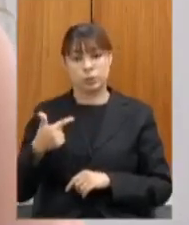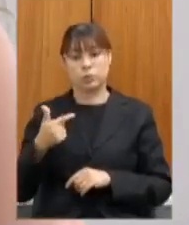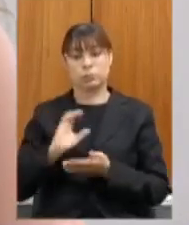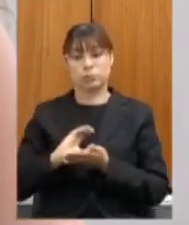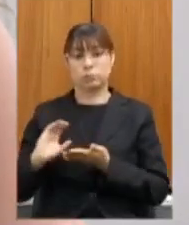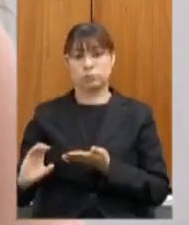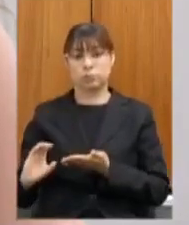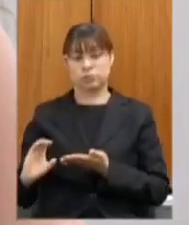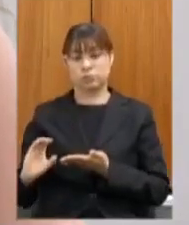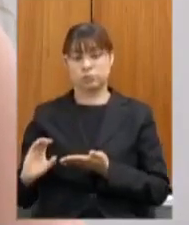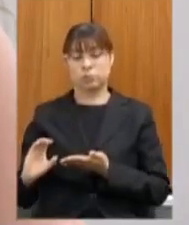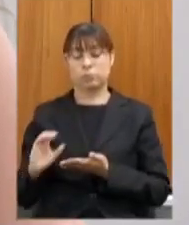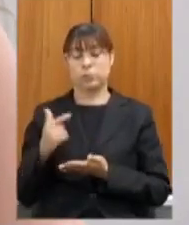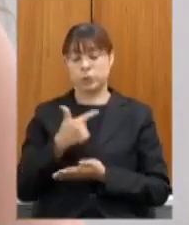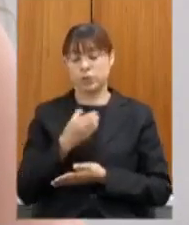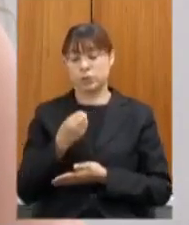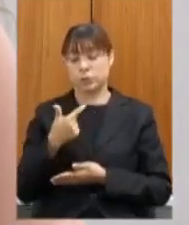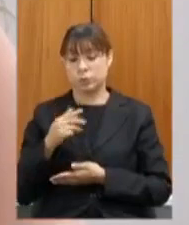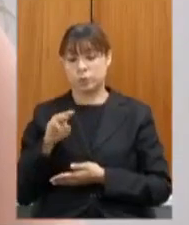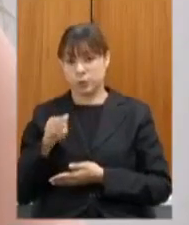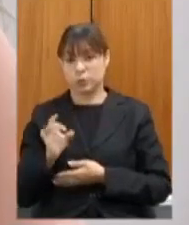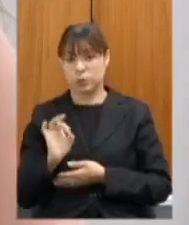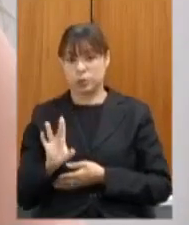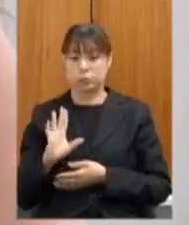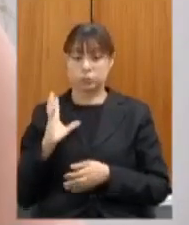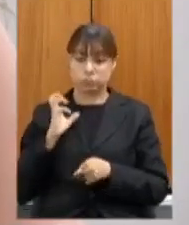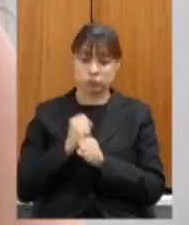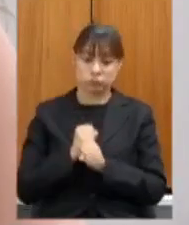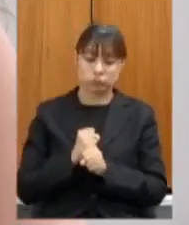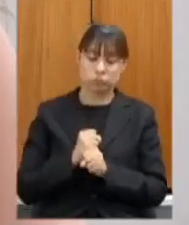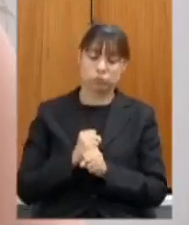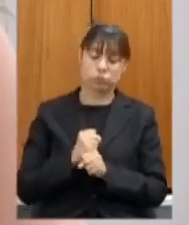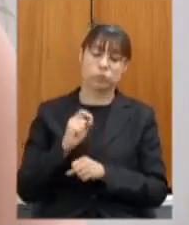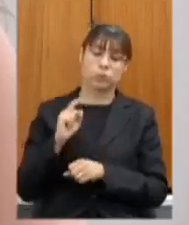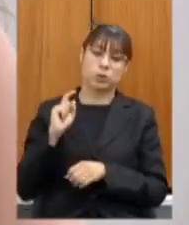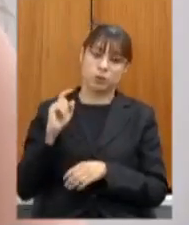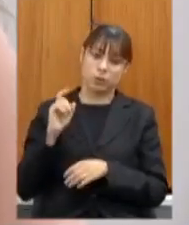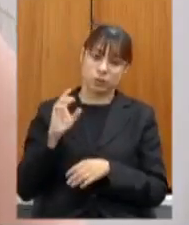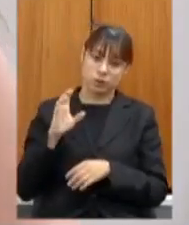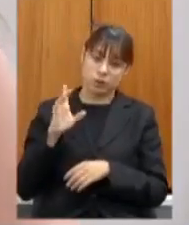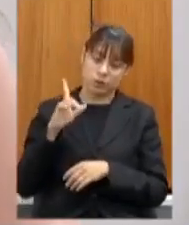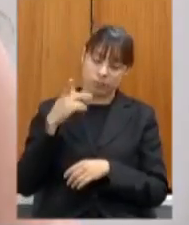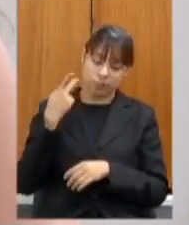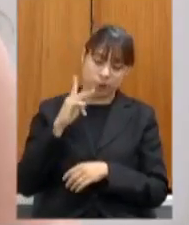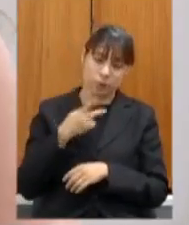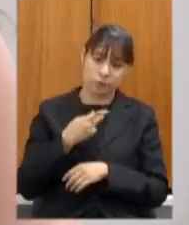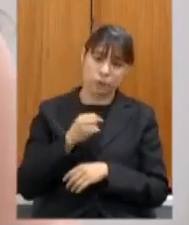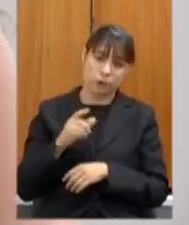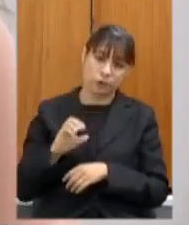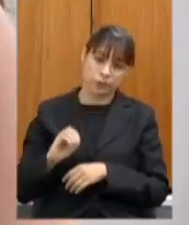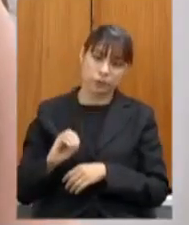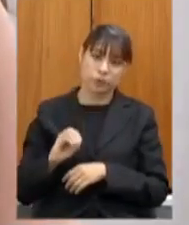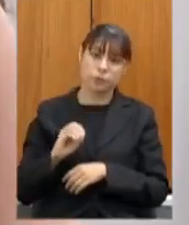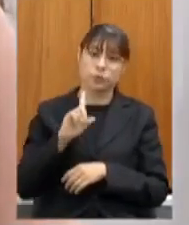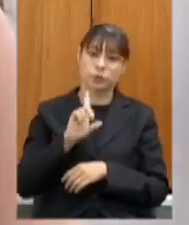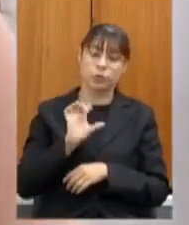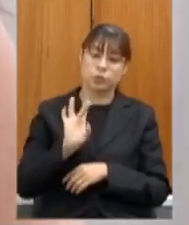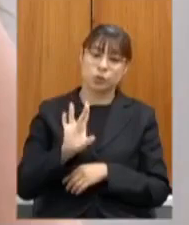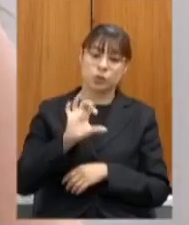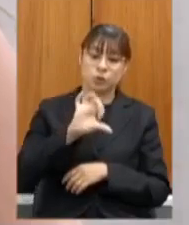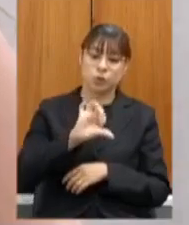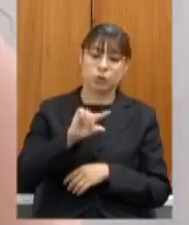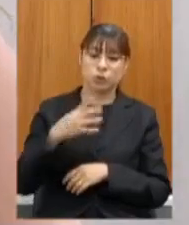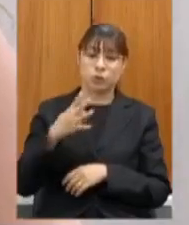ou seja do total orçado para 2020 9,4% foi empenhado e liquidado